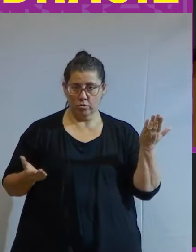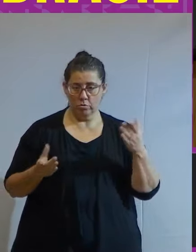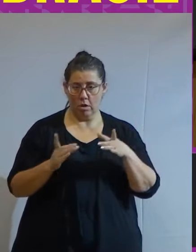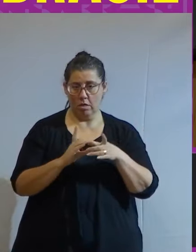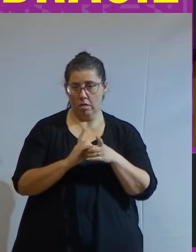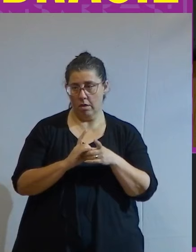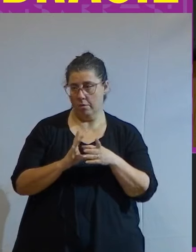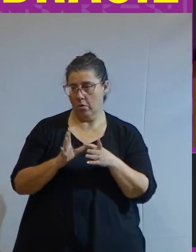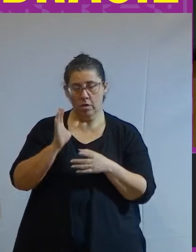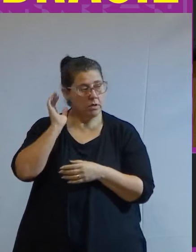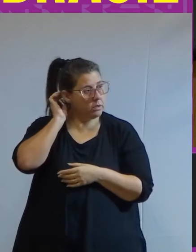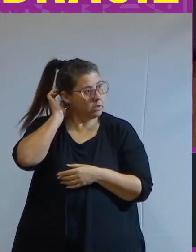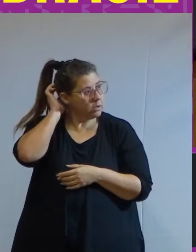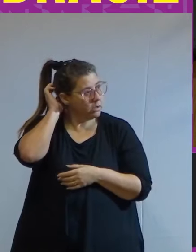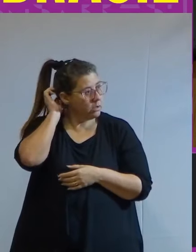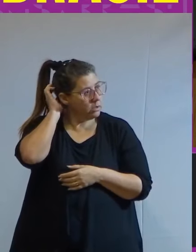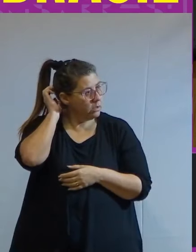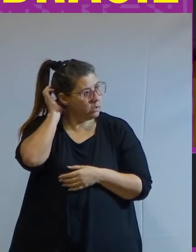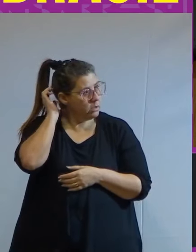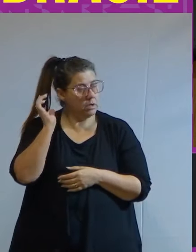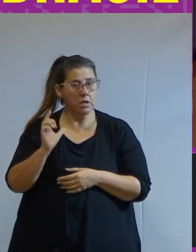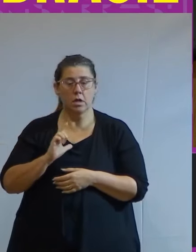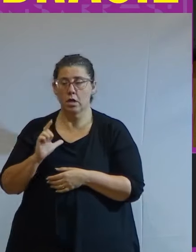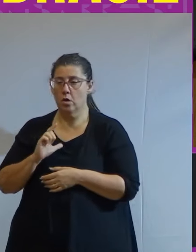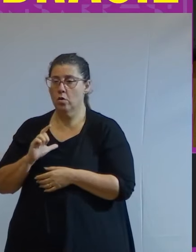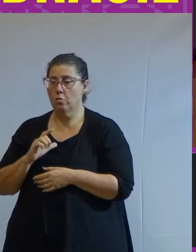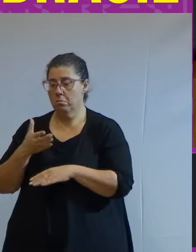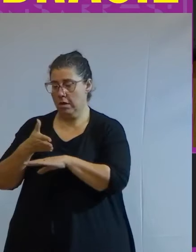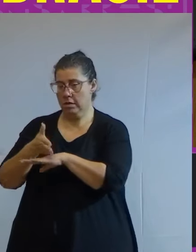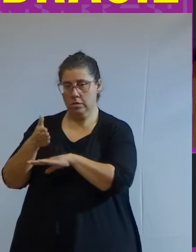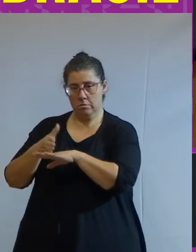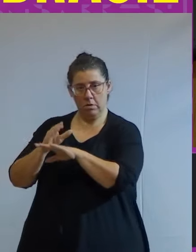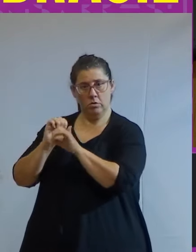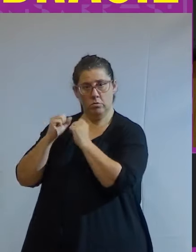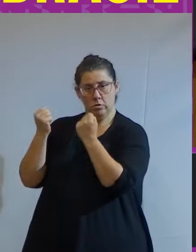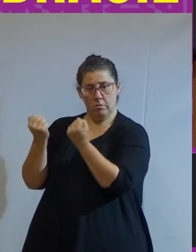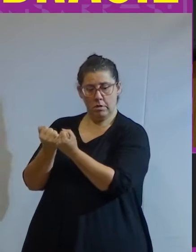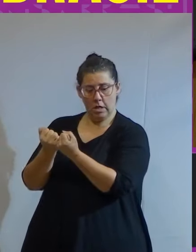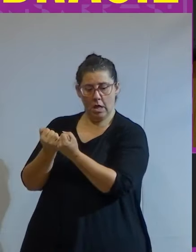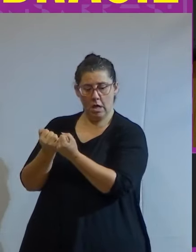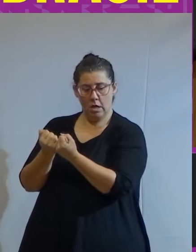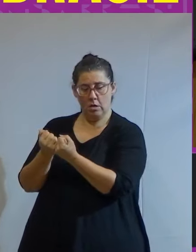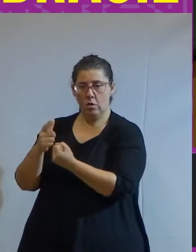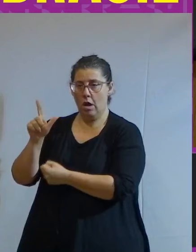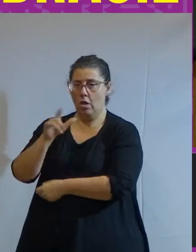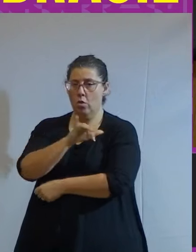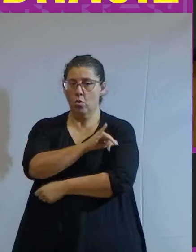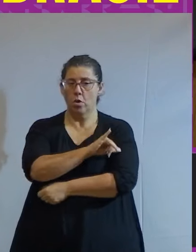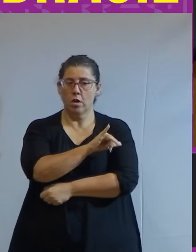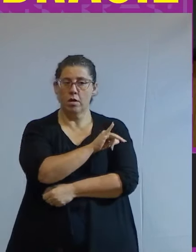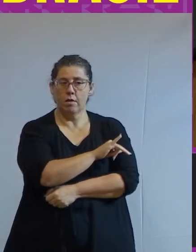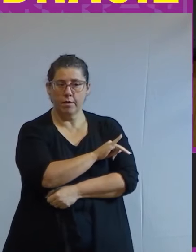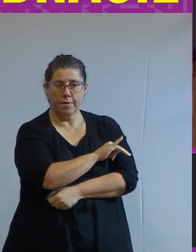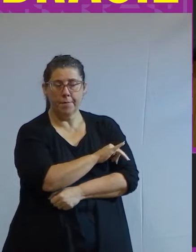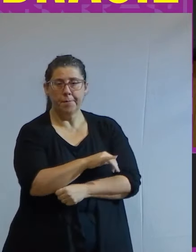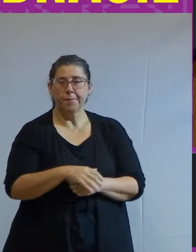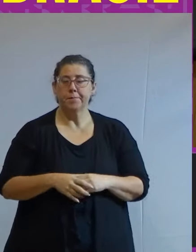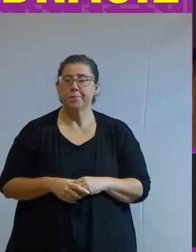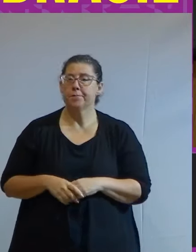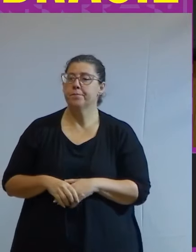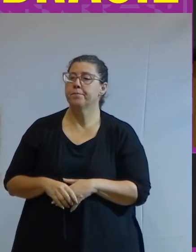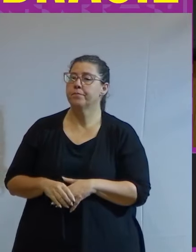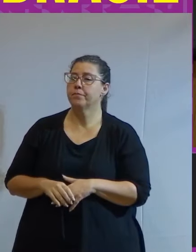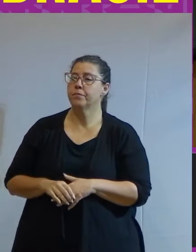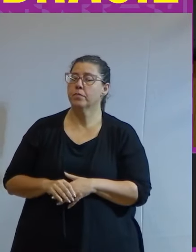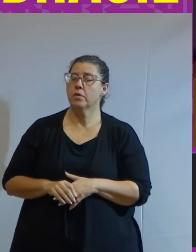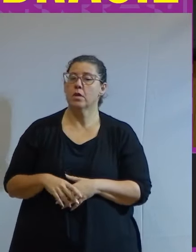defeitos que ela tem eu tive num seminário há duas semanas no Rio na Universidade Federal Fluminense e a